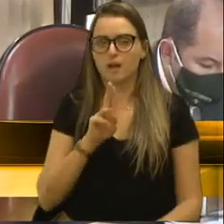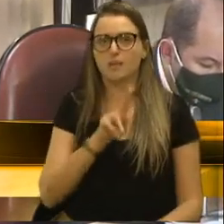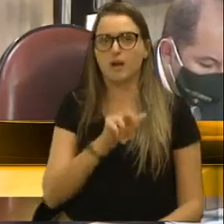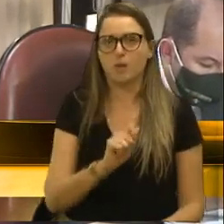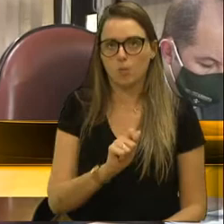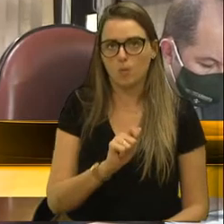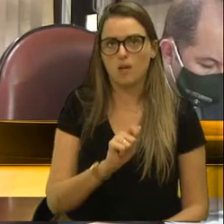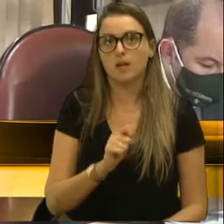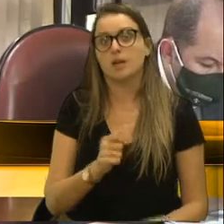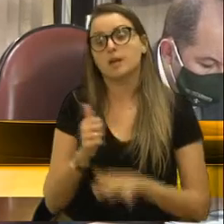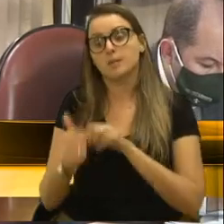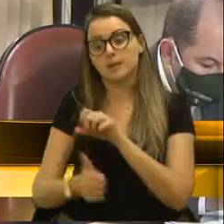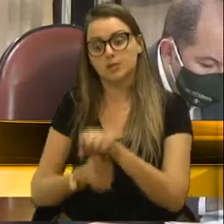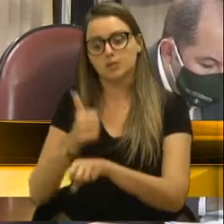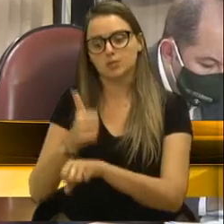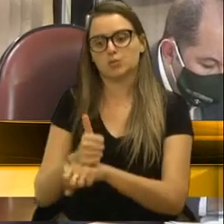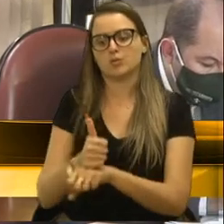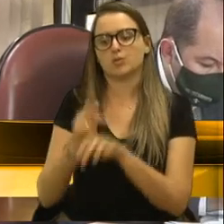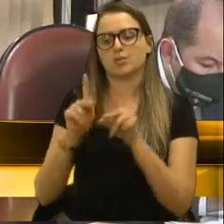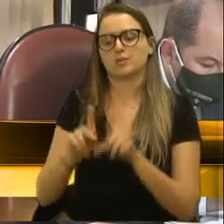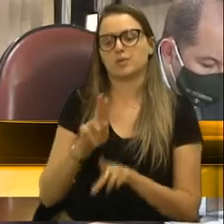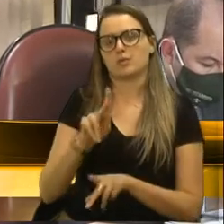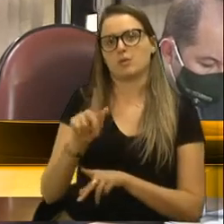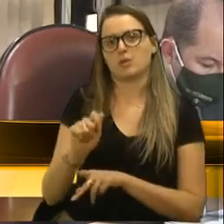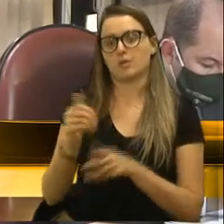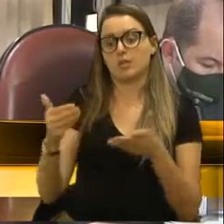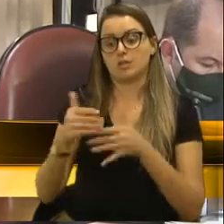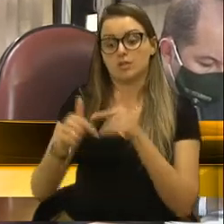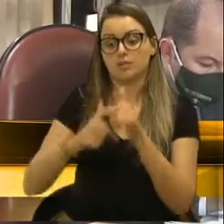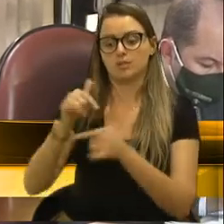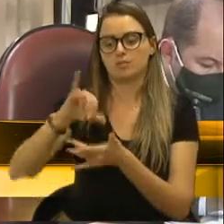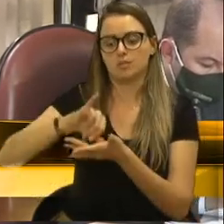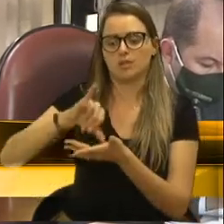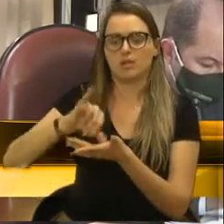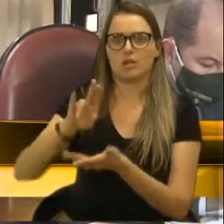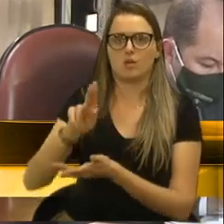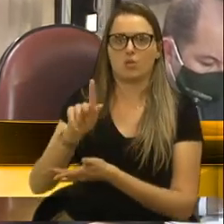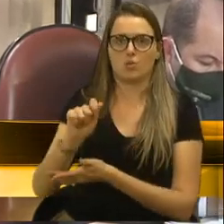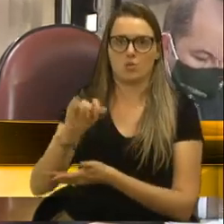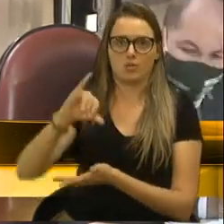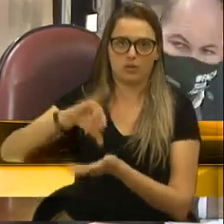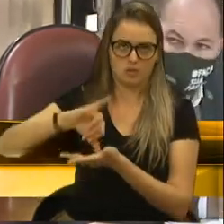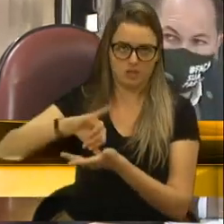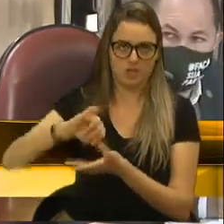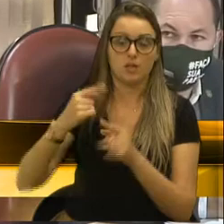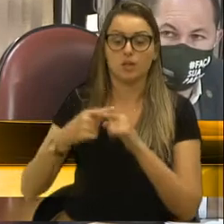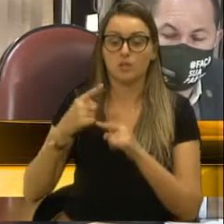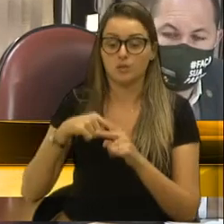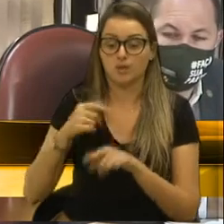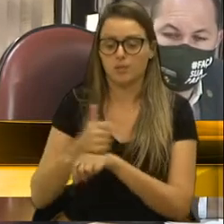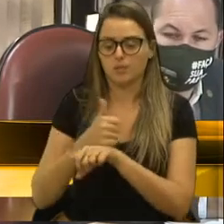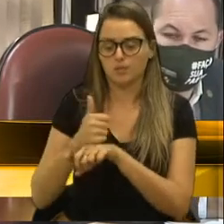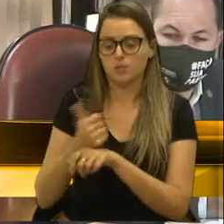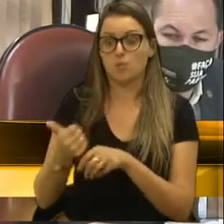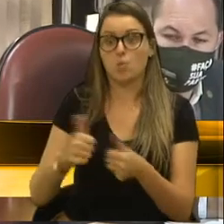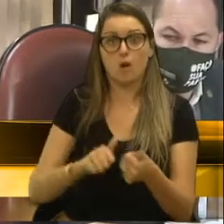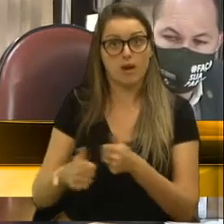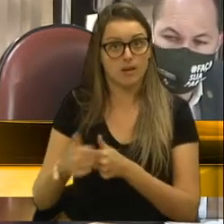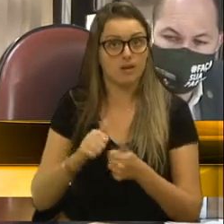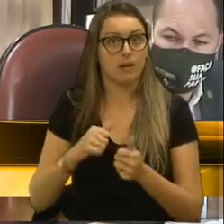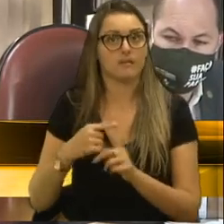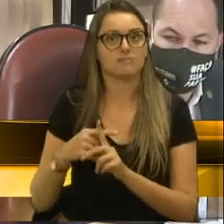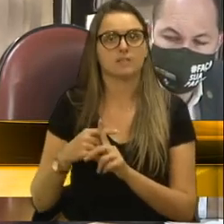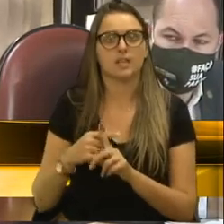substituir esses que estão na atenção básica e que trabalharam na UPA Central. Porque são pessoas qualificadas e são pessoas que o